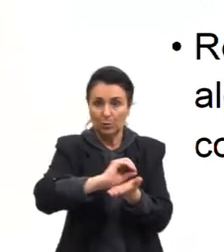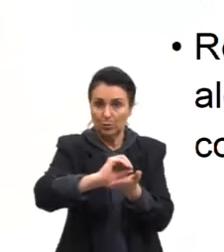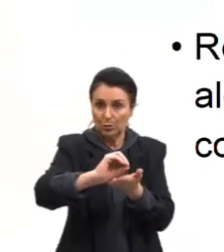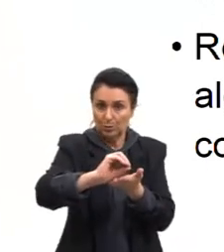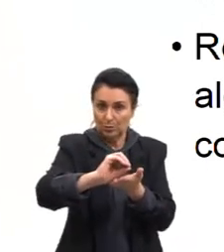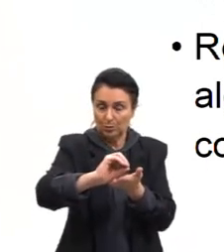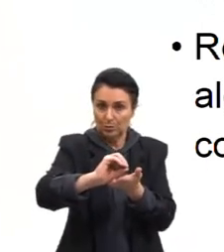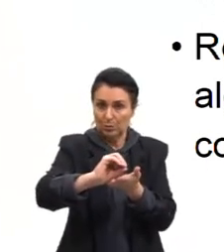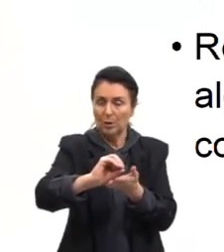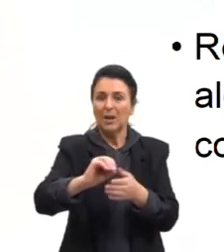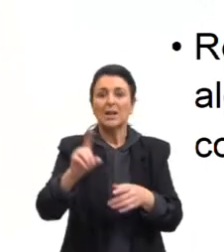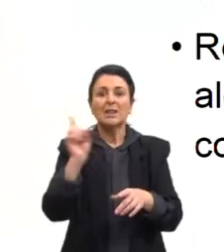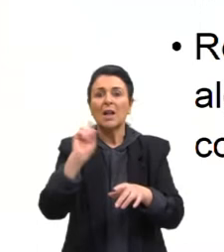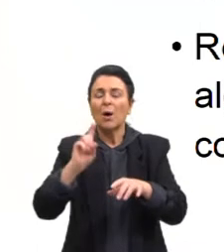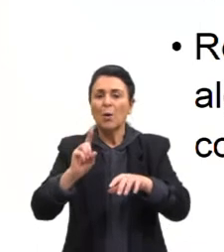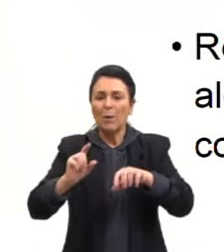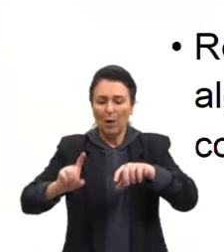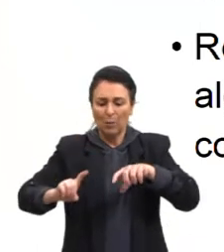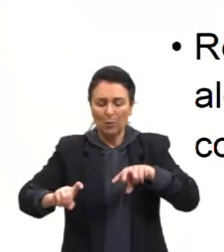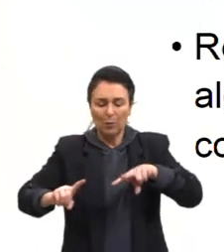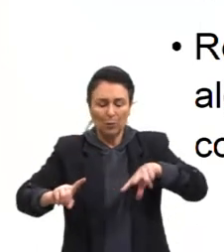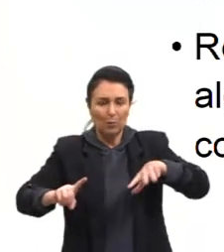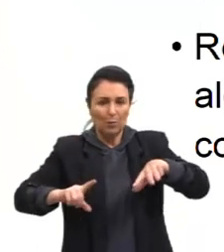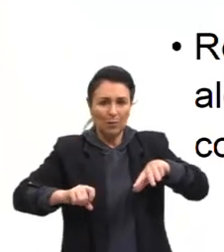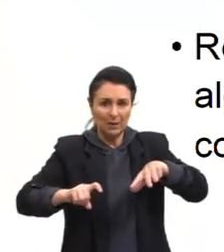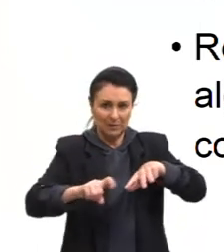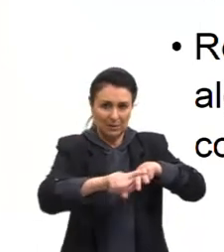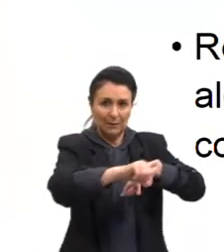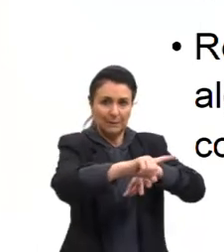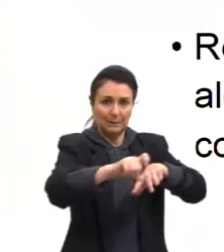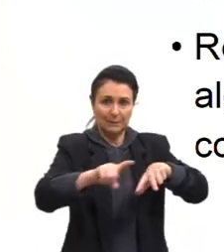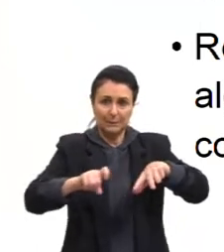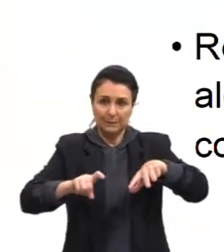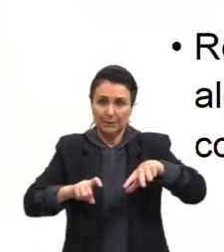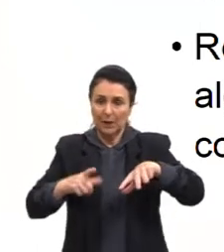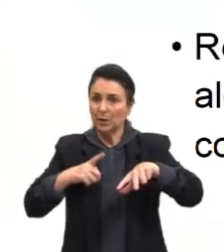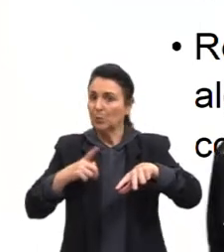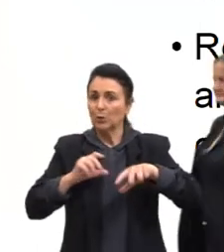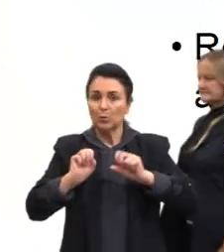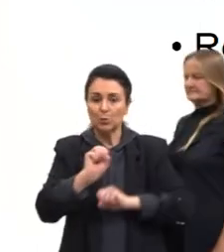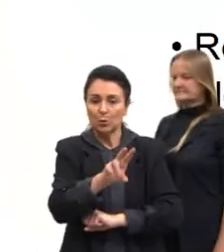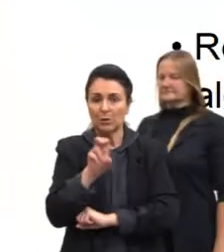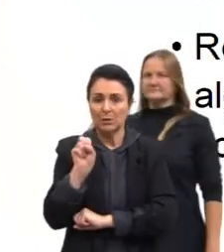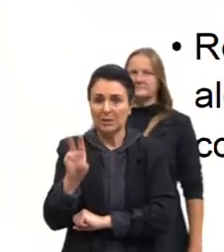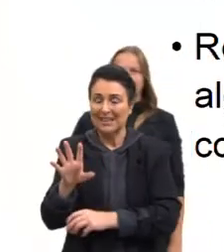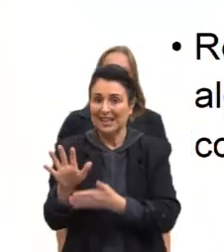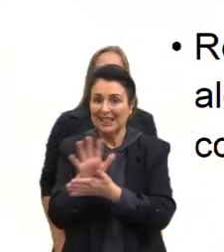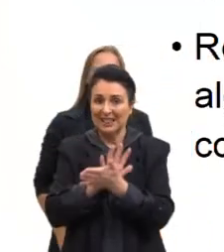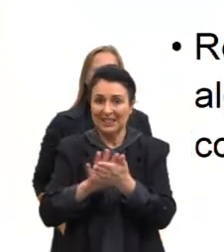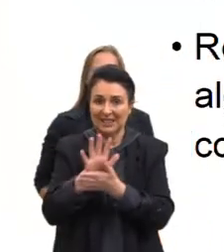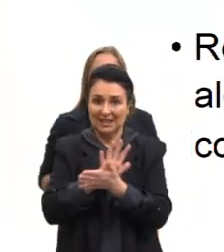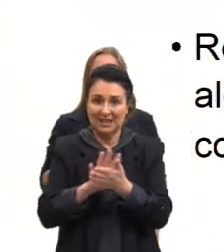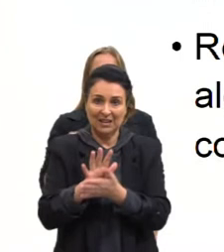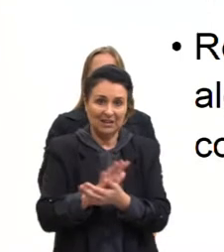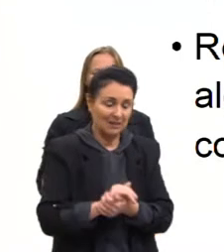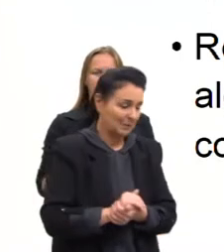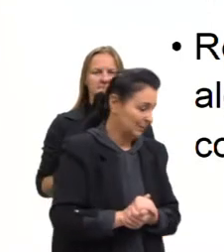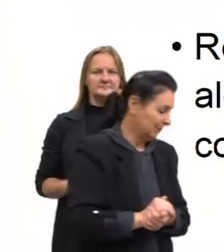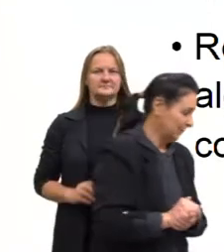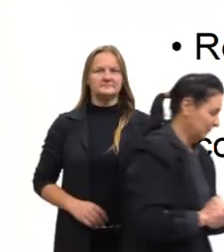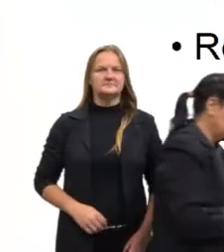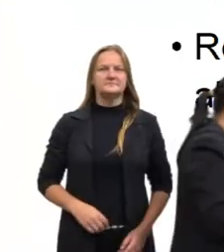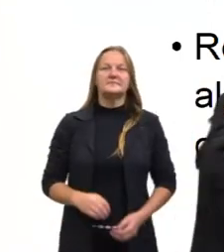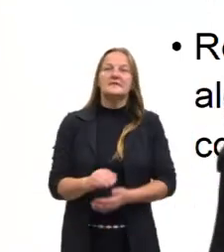parasitas, não precisa ter medo, sai correndo e tu vê. Não produzem toxinas, nem são prejudiciais às plantas ou